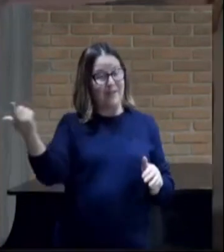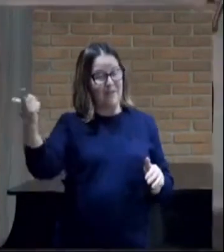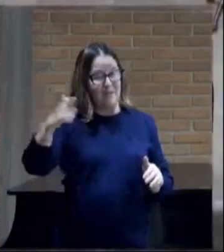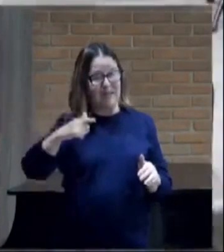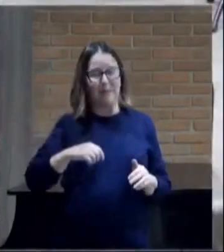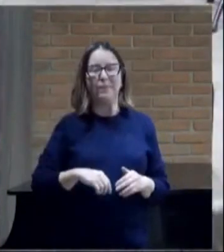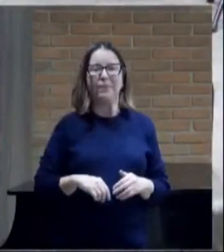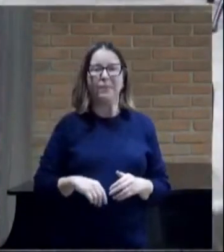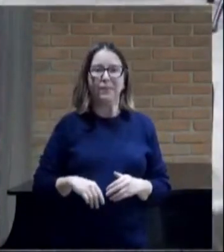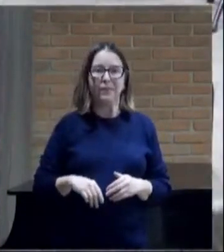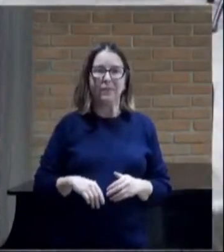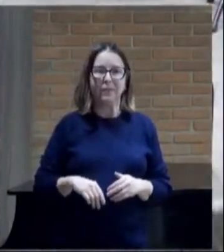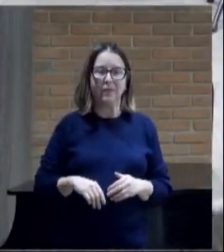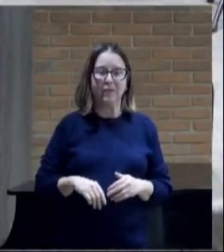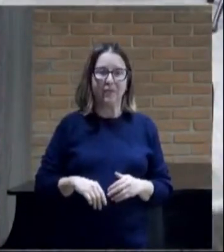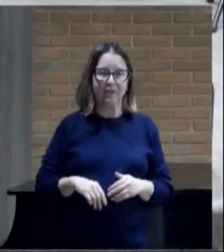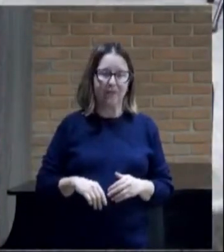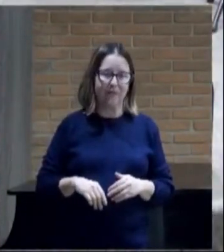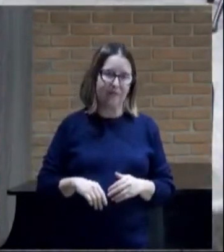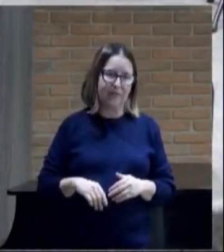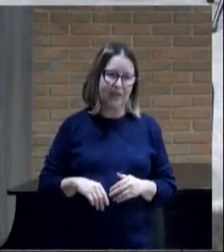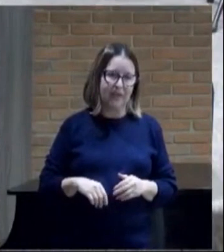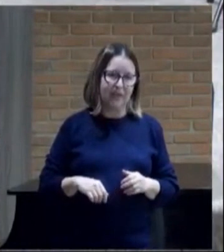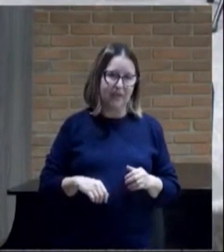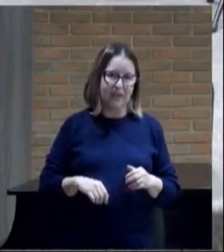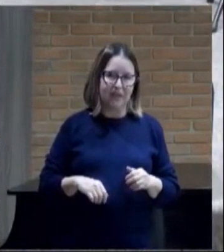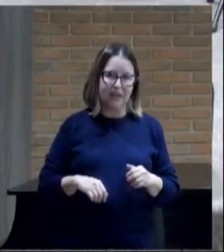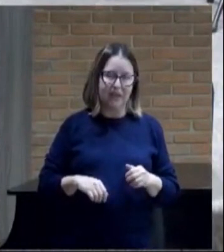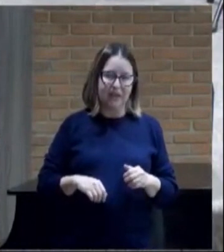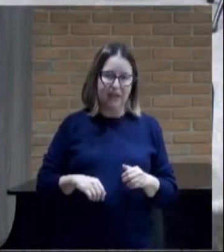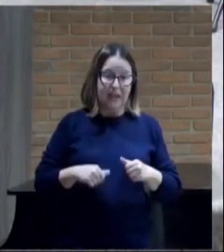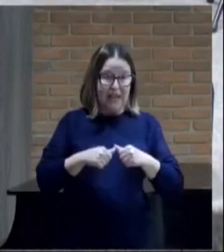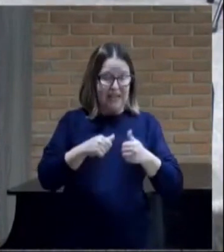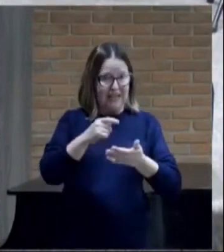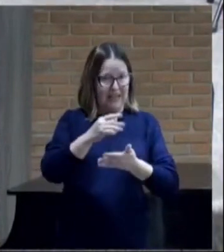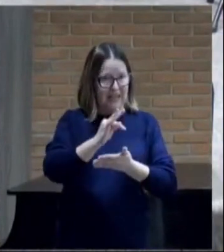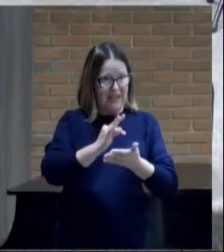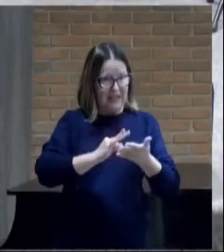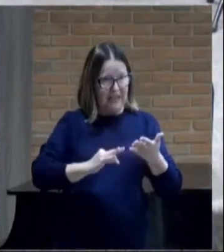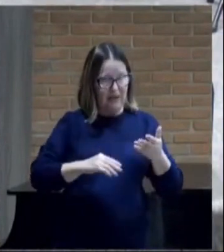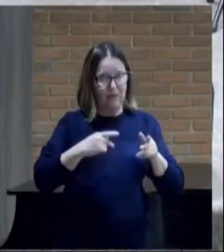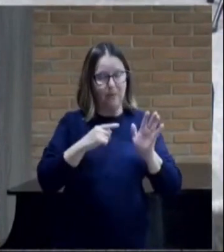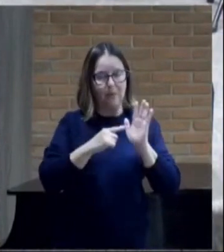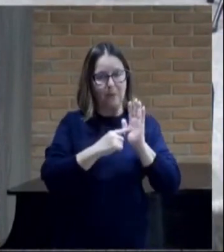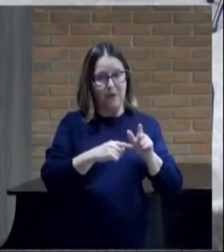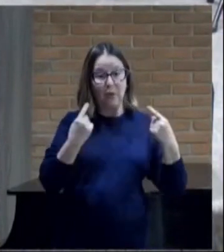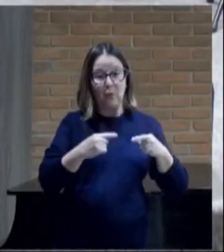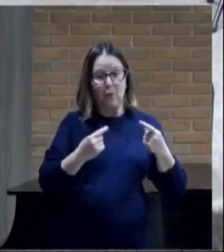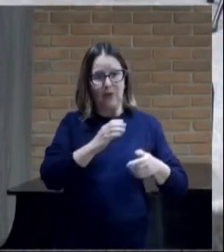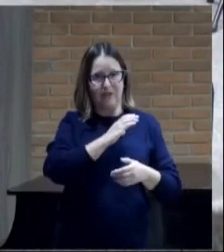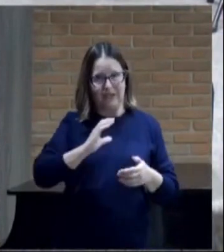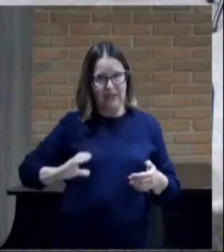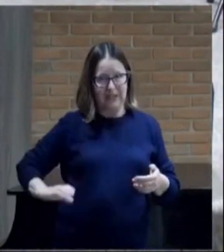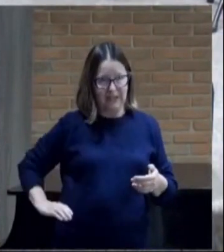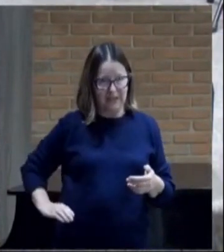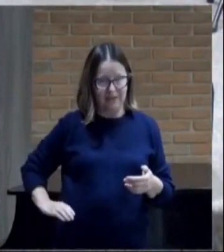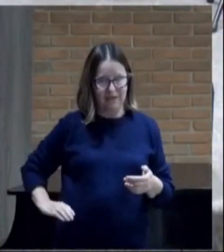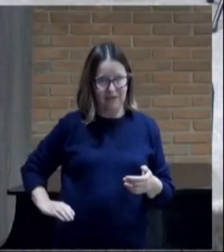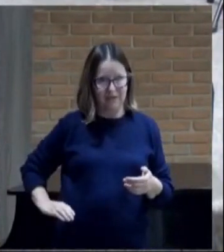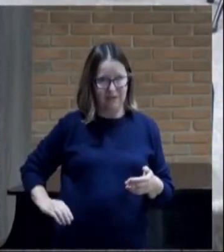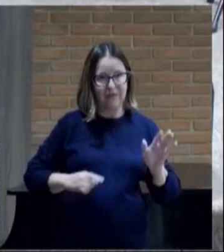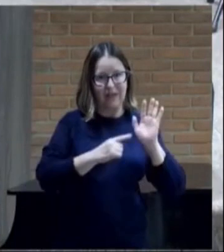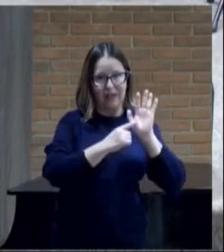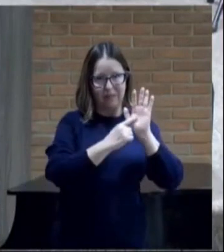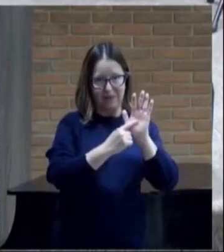que o apóstolo está dizendo da igreja de Tessalonic é que o anticristo ele vai